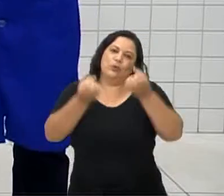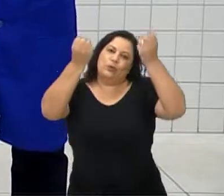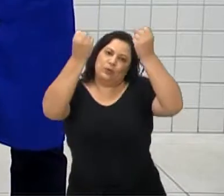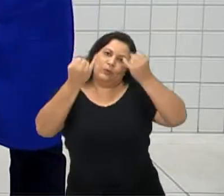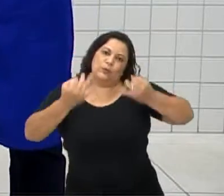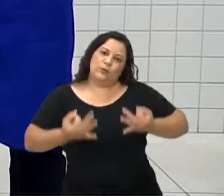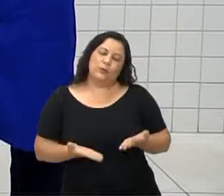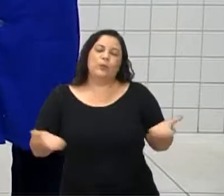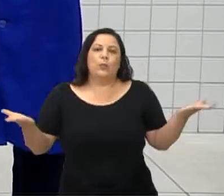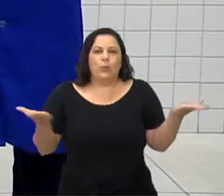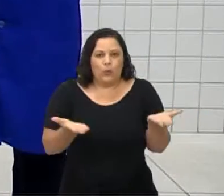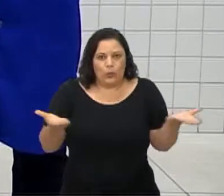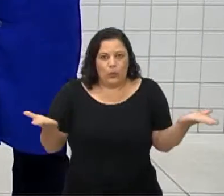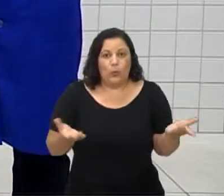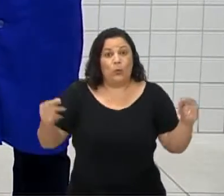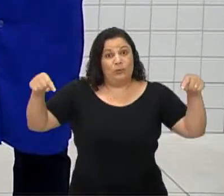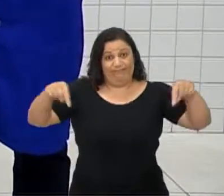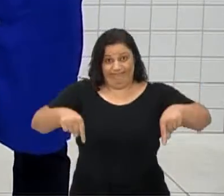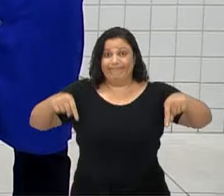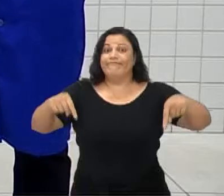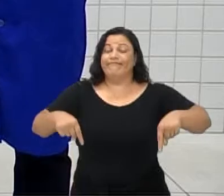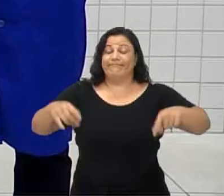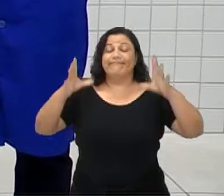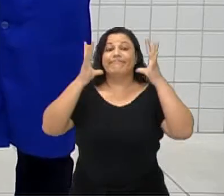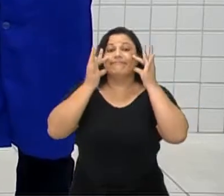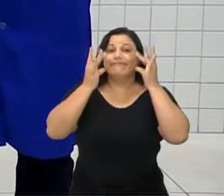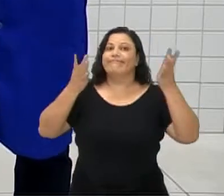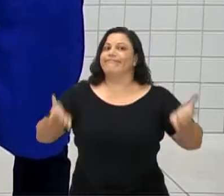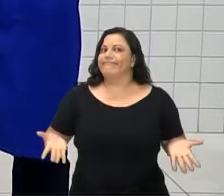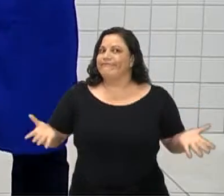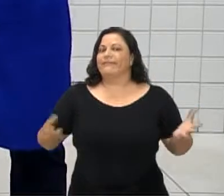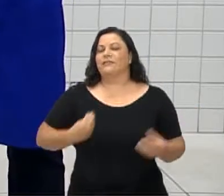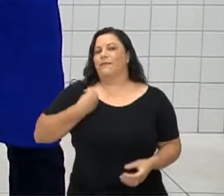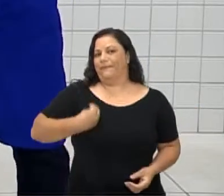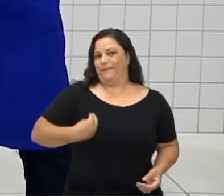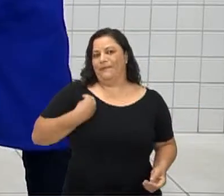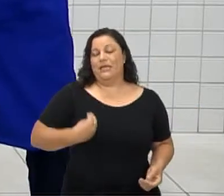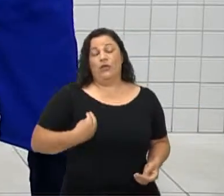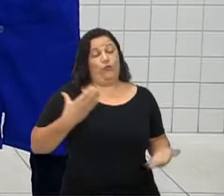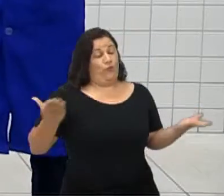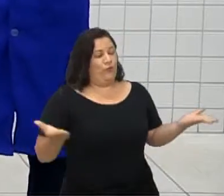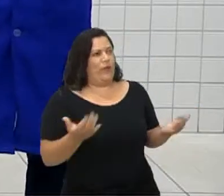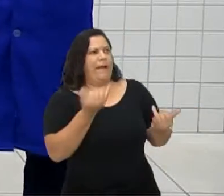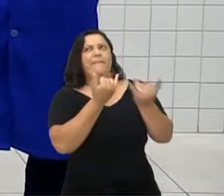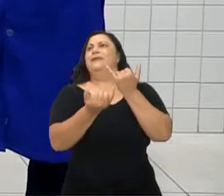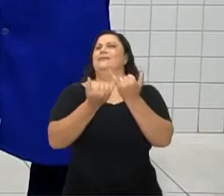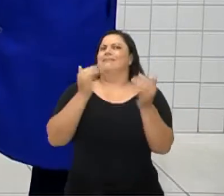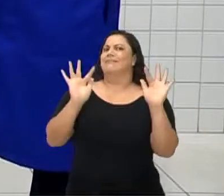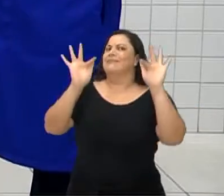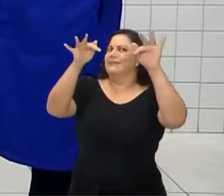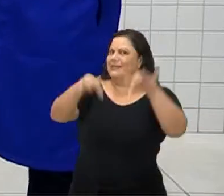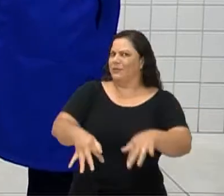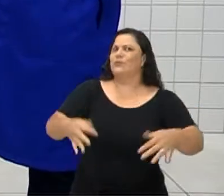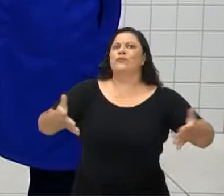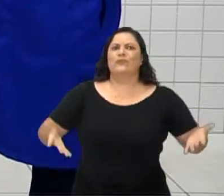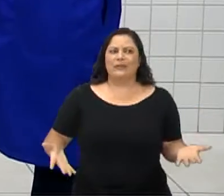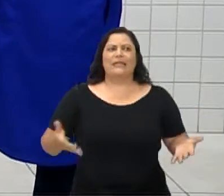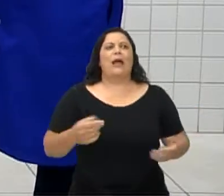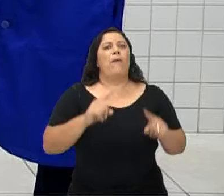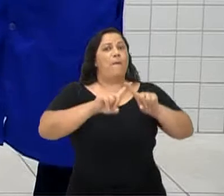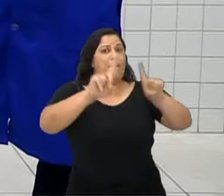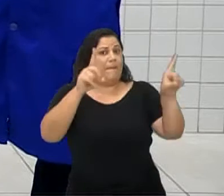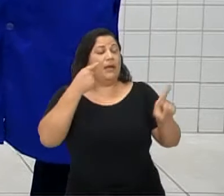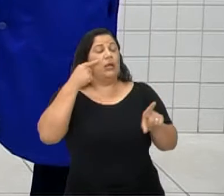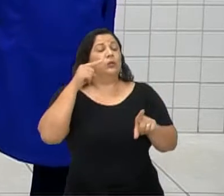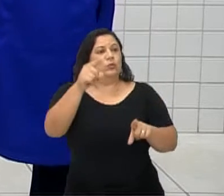nessa nossa aula ao vivo aqui, né? Até nem parece que já estamos chegando no final, tá? Mas olha só,